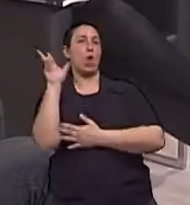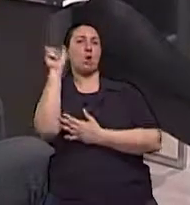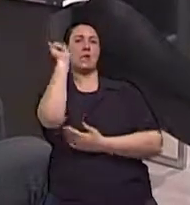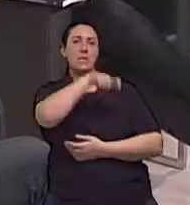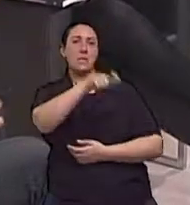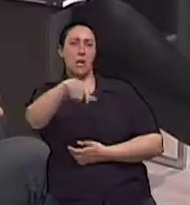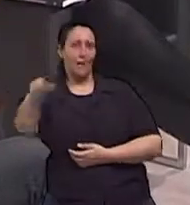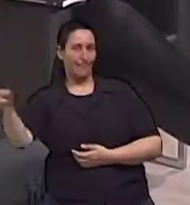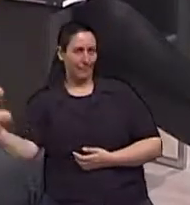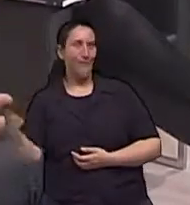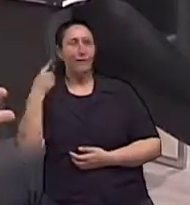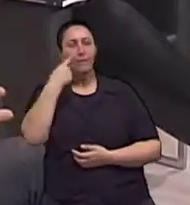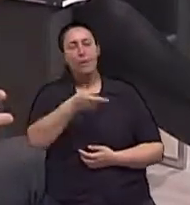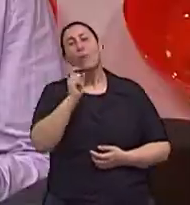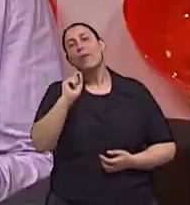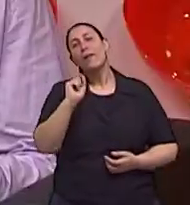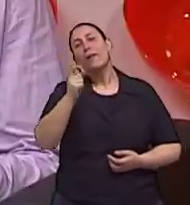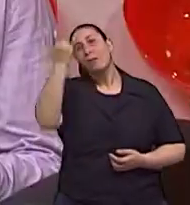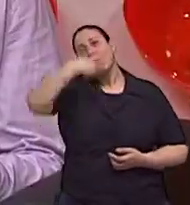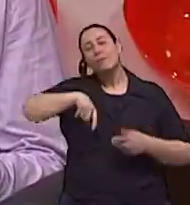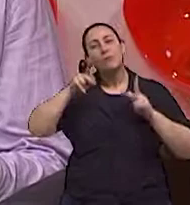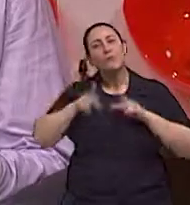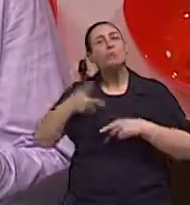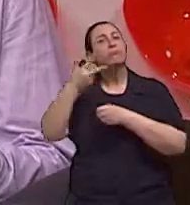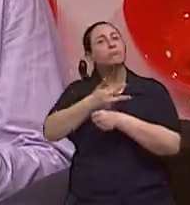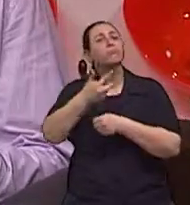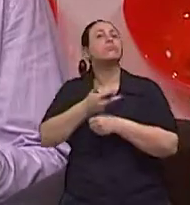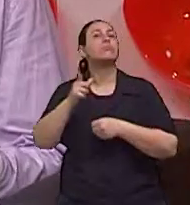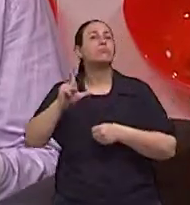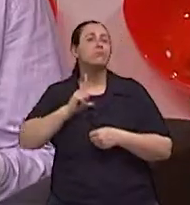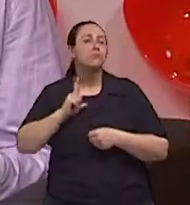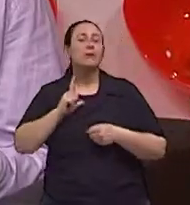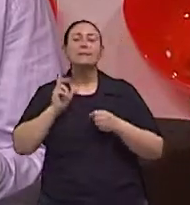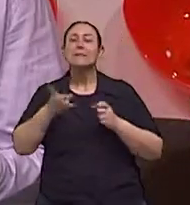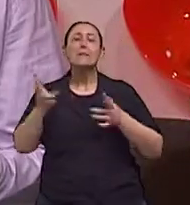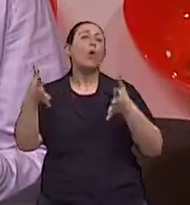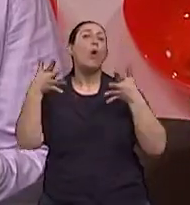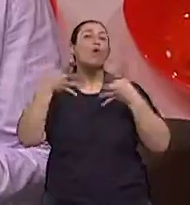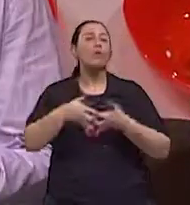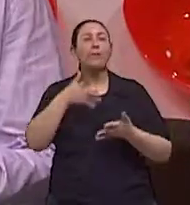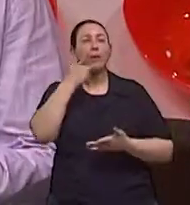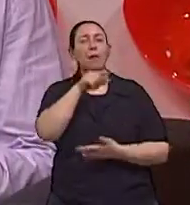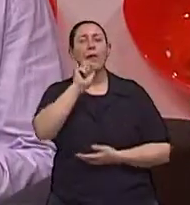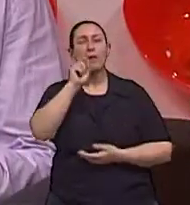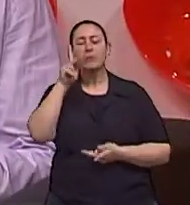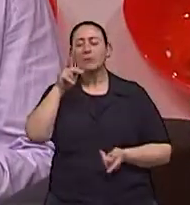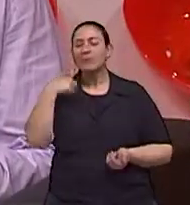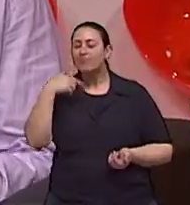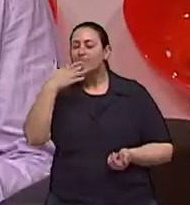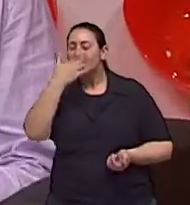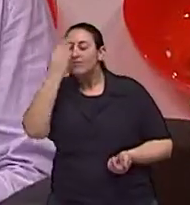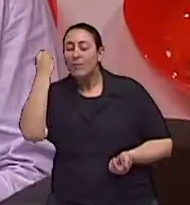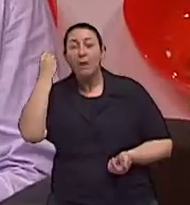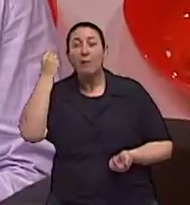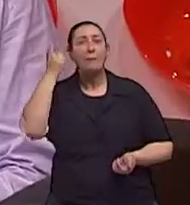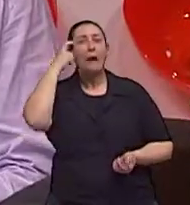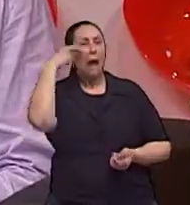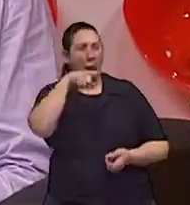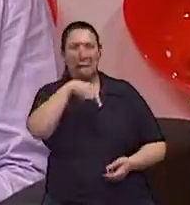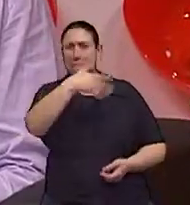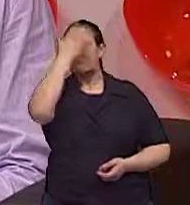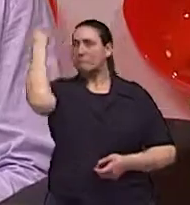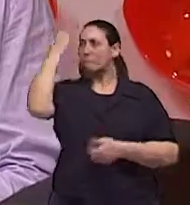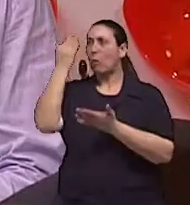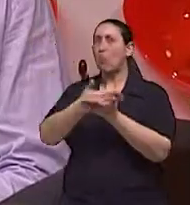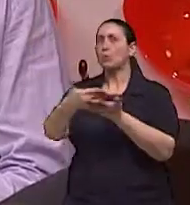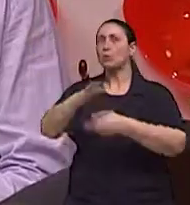decrepitude senil que a gente vê tanto aí e que muitas vezes é confundida com Alzheimer Nem sempre é um Alzheimer Muitas vezes é só o fato de